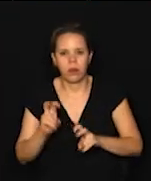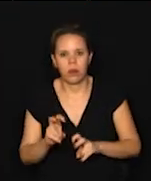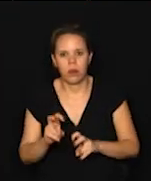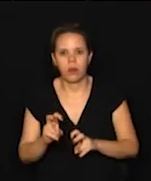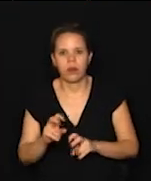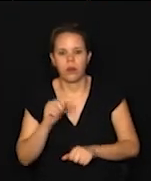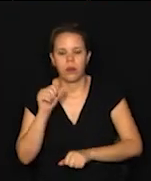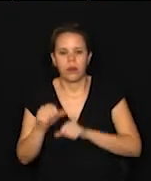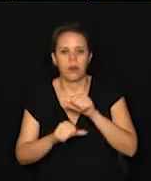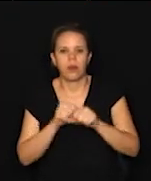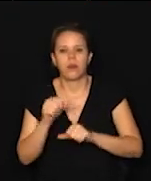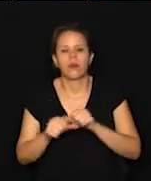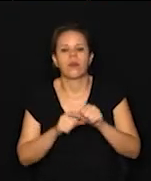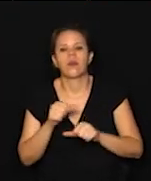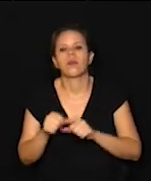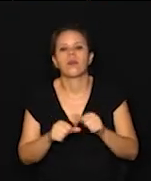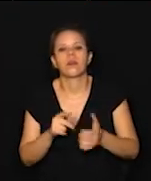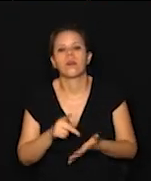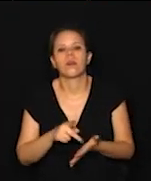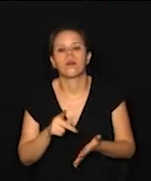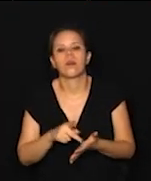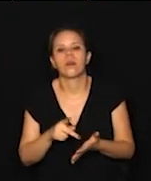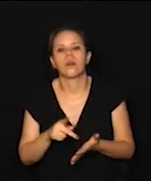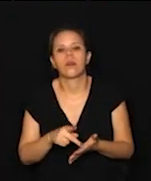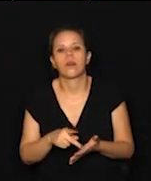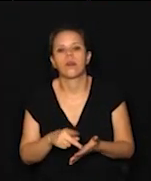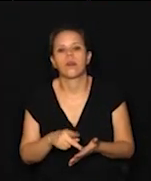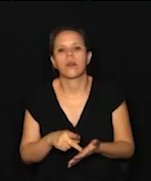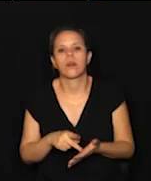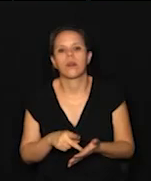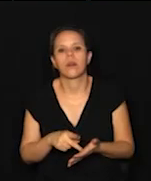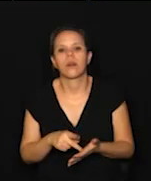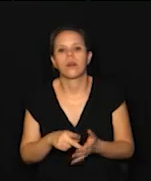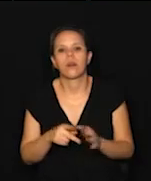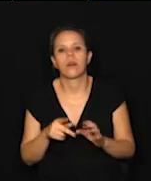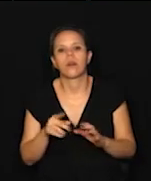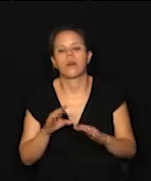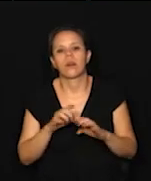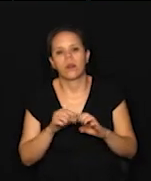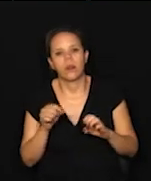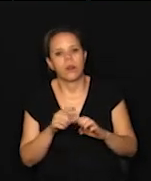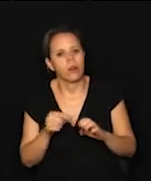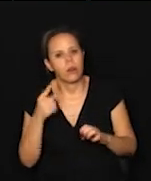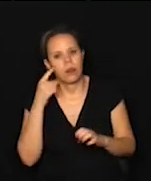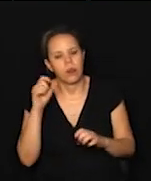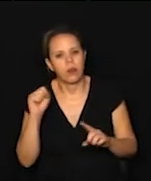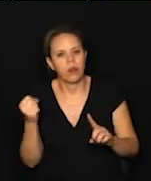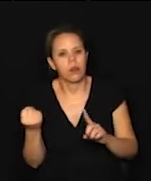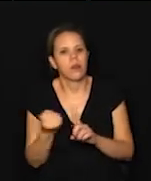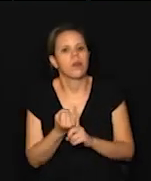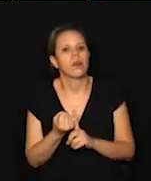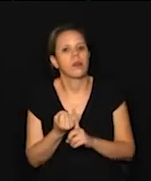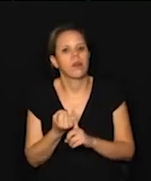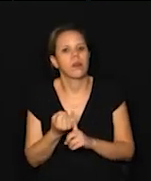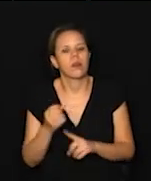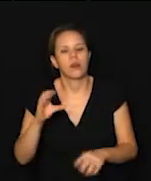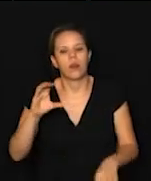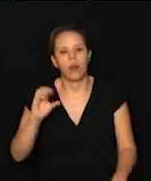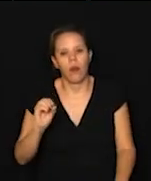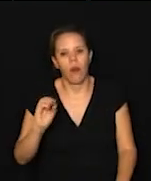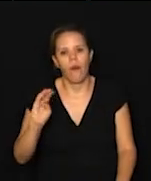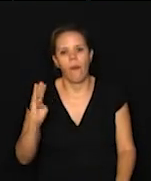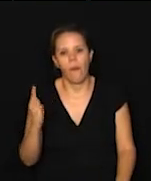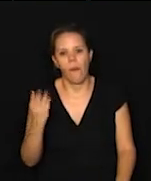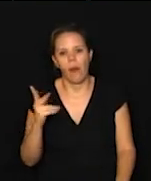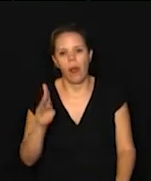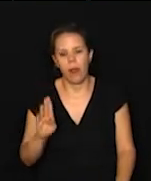alteração, na verdade disciplina, o empreendimento habitacional de interesse social, COAB. Nós tivemos já